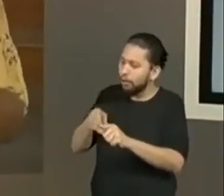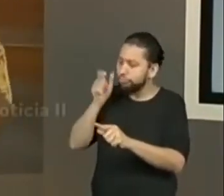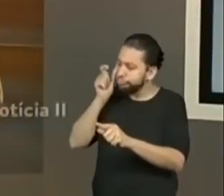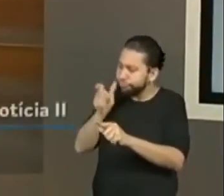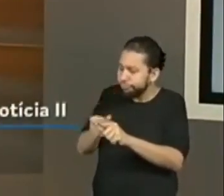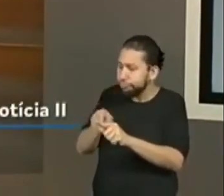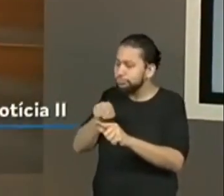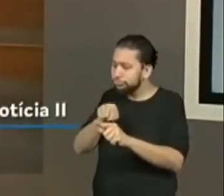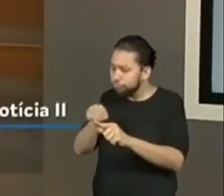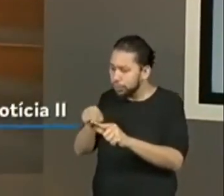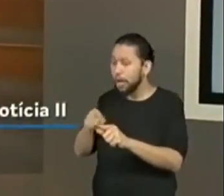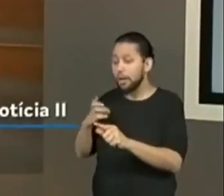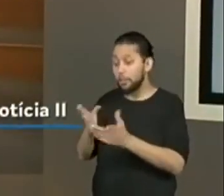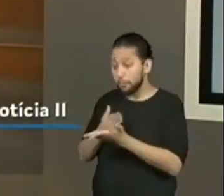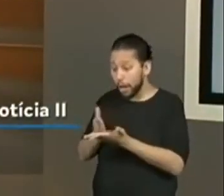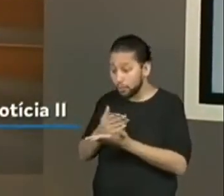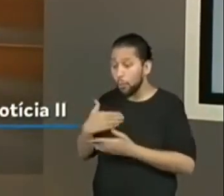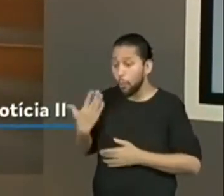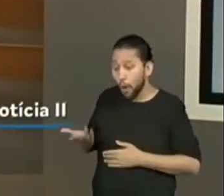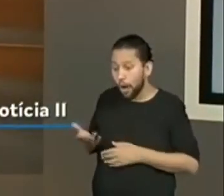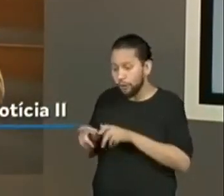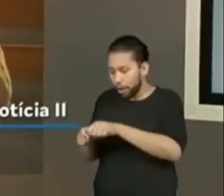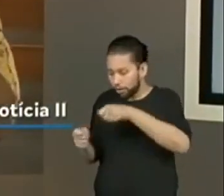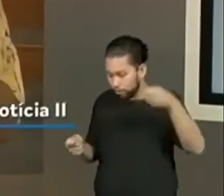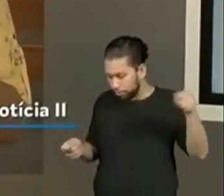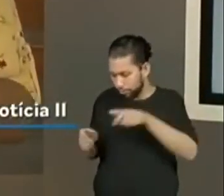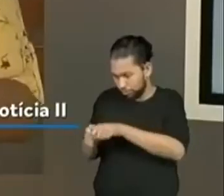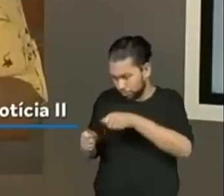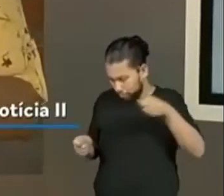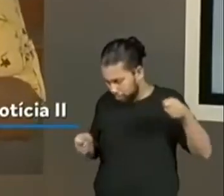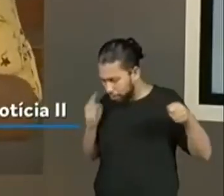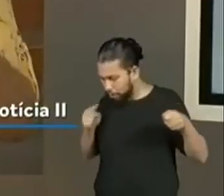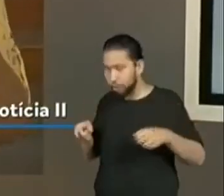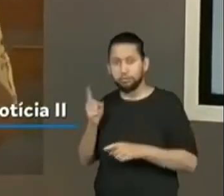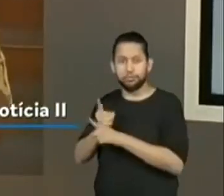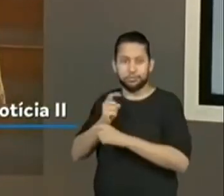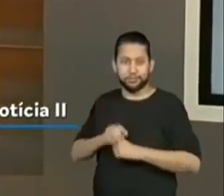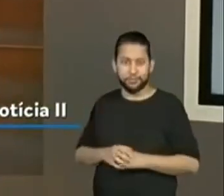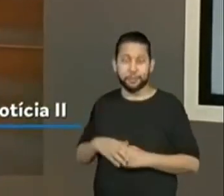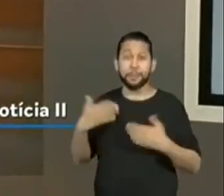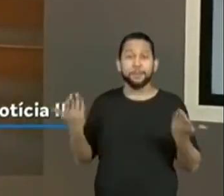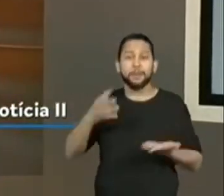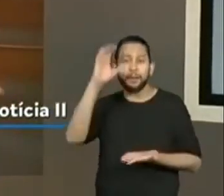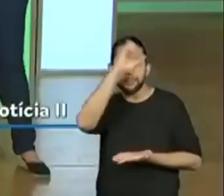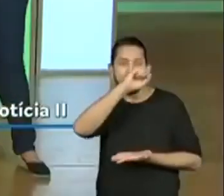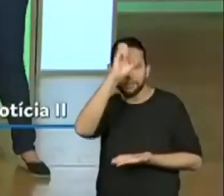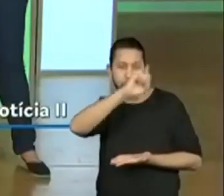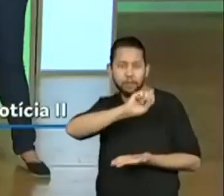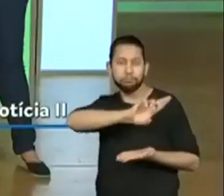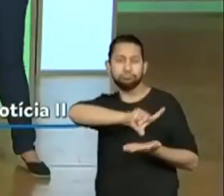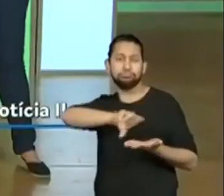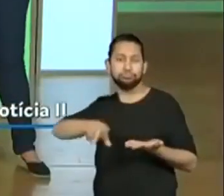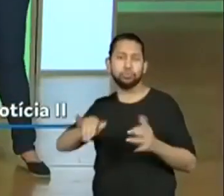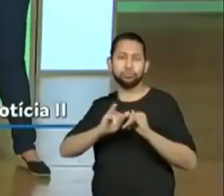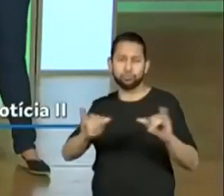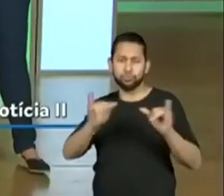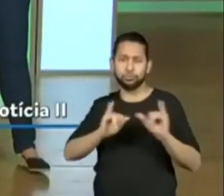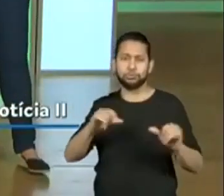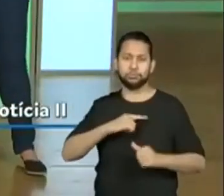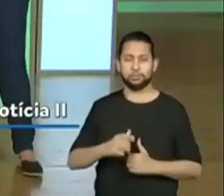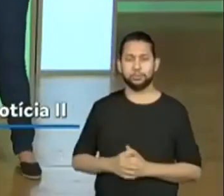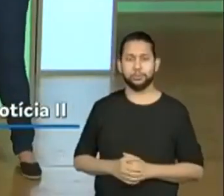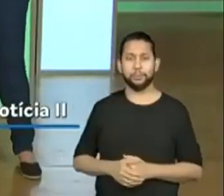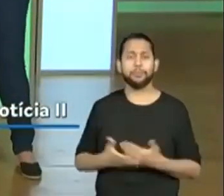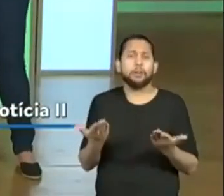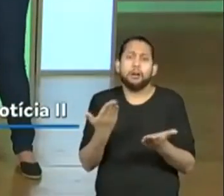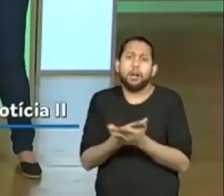ela vai trazendo mais informações. Então, vamos continuar vendo essa característica em diferentes notícias. Vamos? Isso. E a aula foi